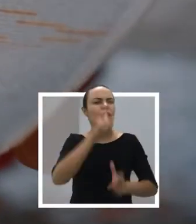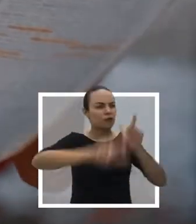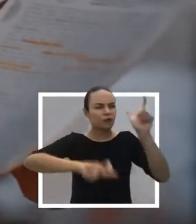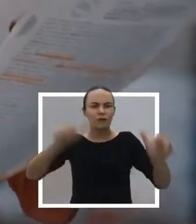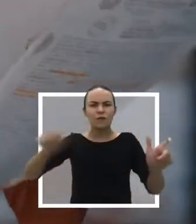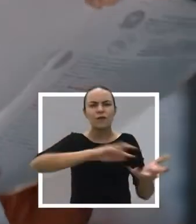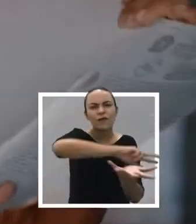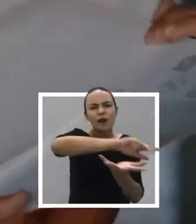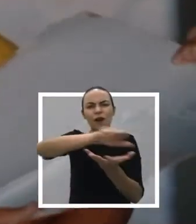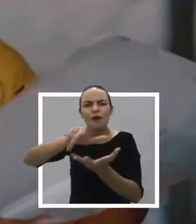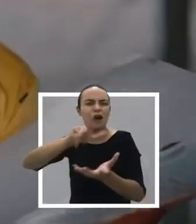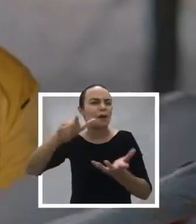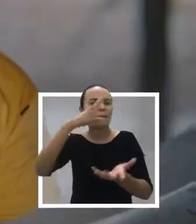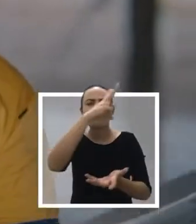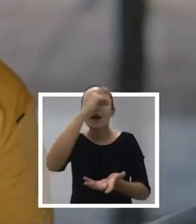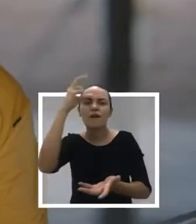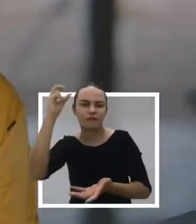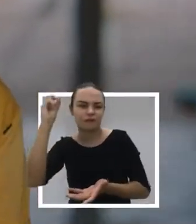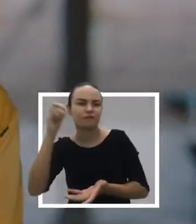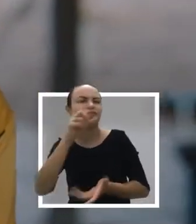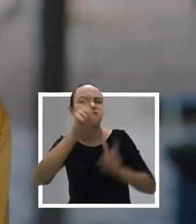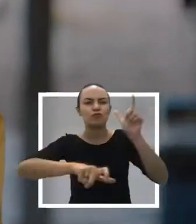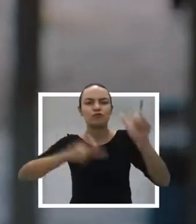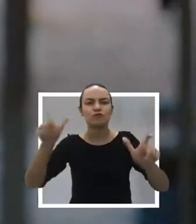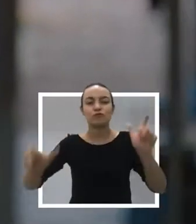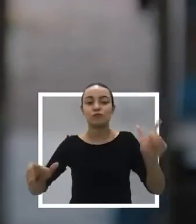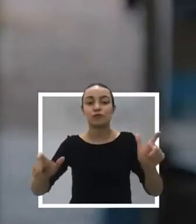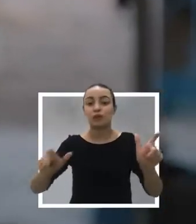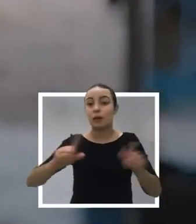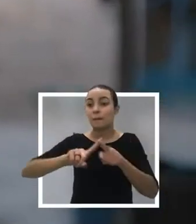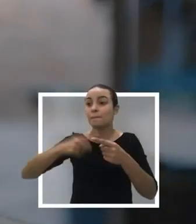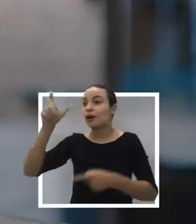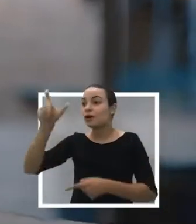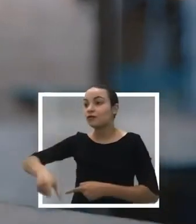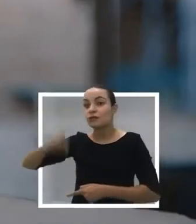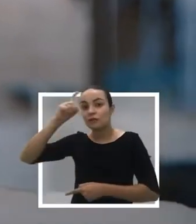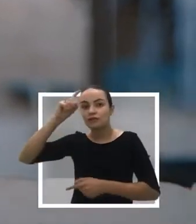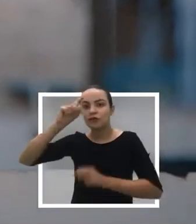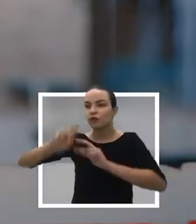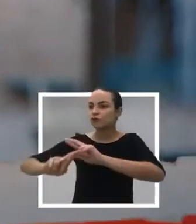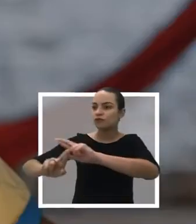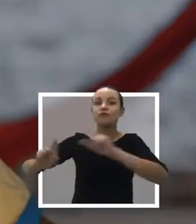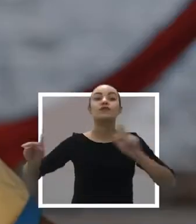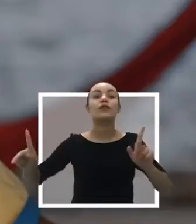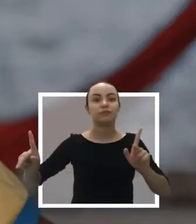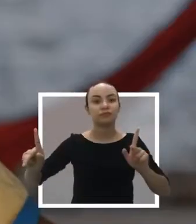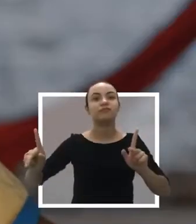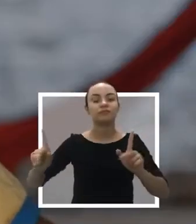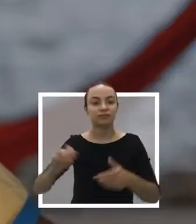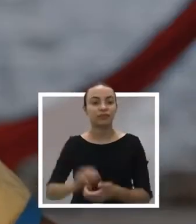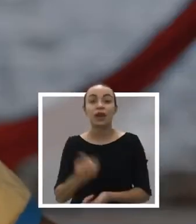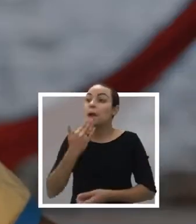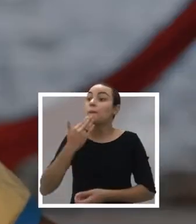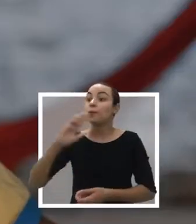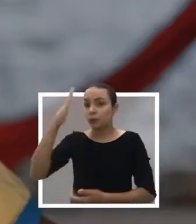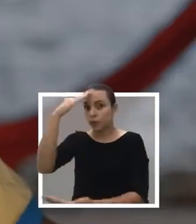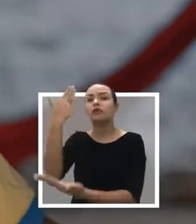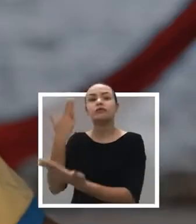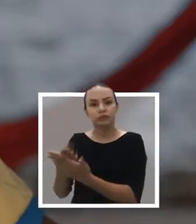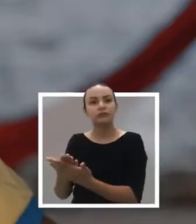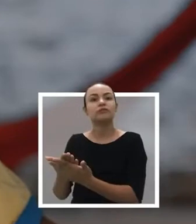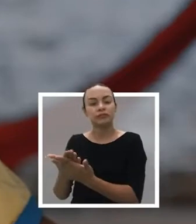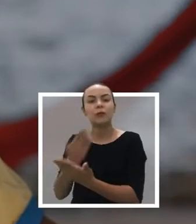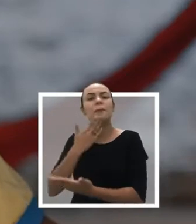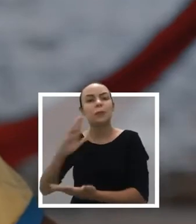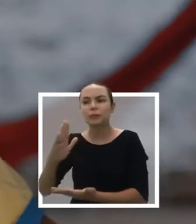já vi muito prefeito passar por aqui, mas que morreu do chave. Porque ele prometeu que vai trabalhar e trabalha, porque ele tem